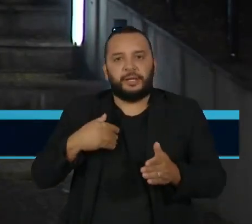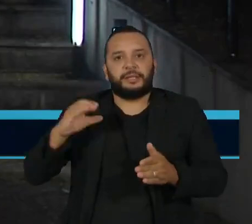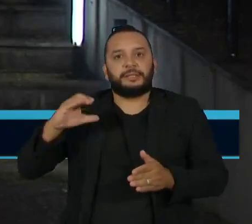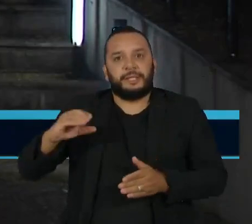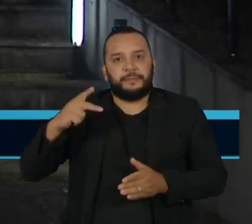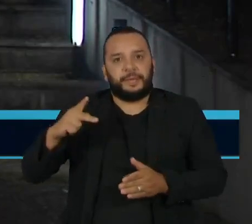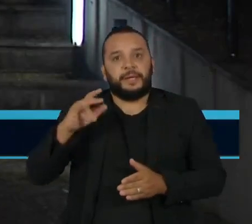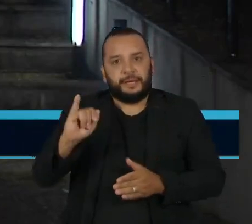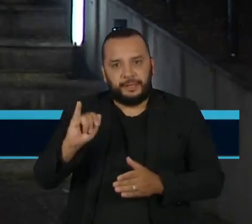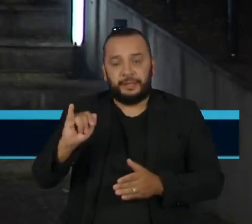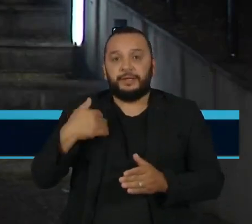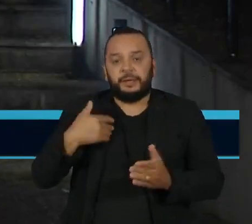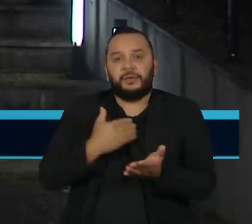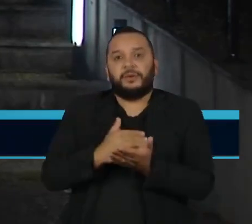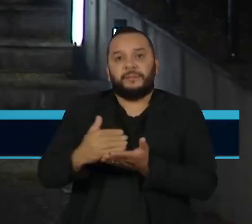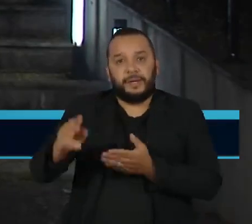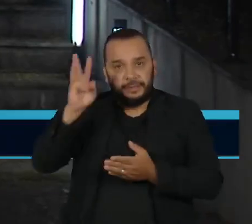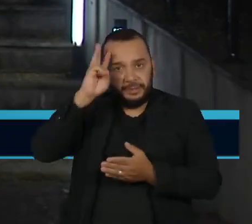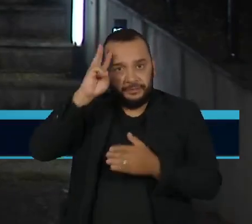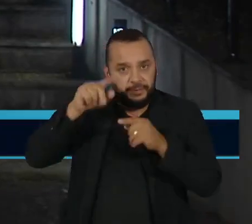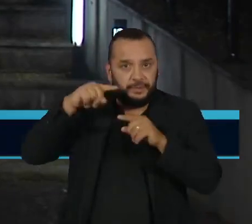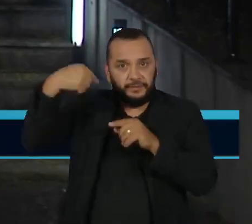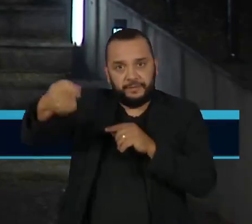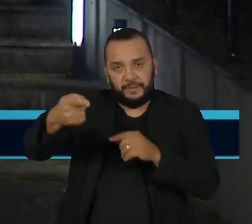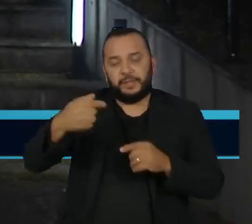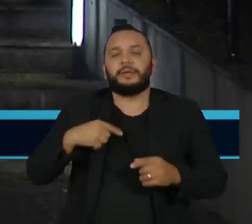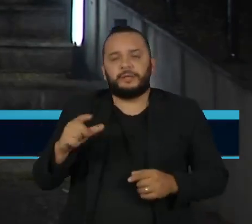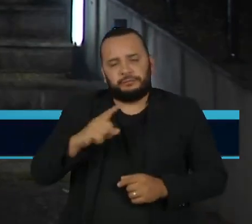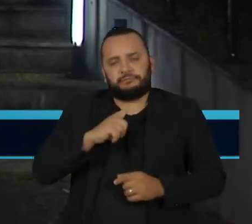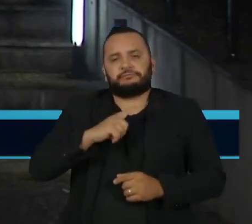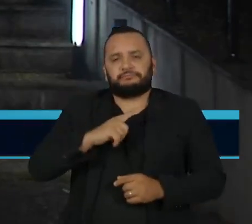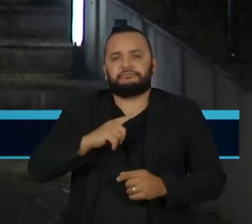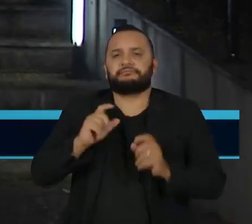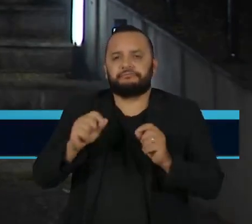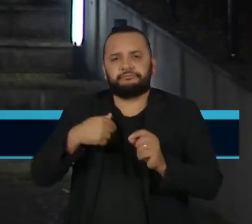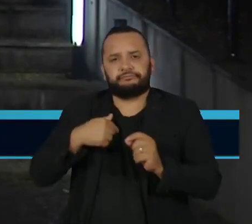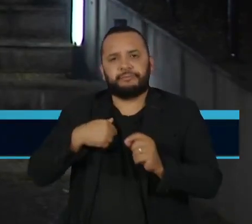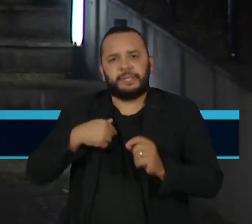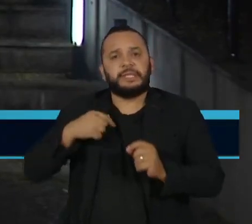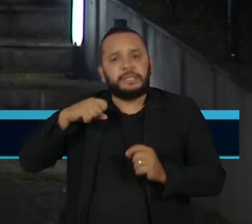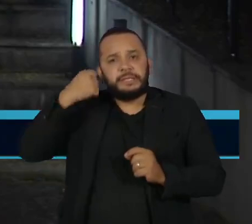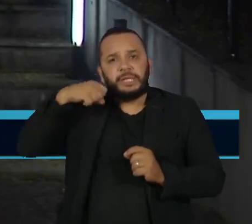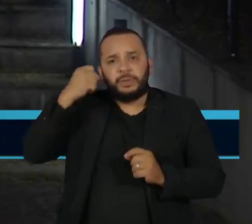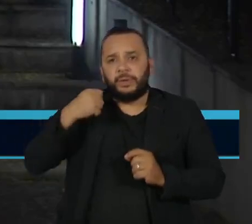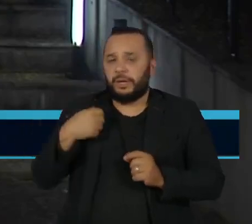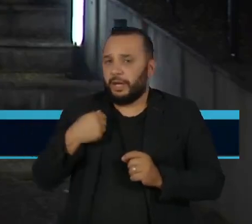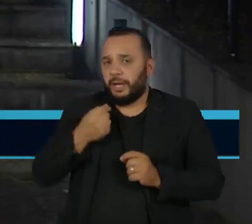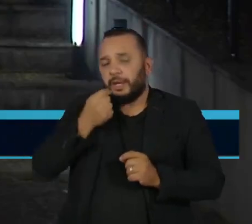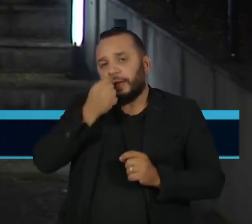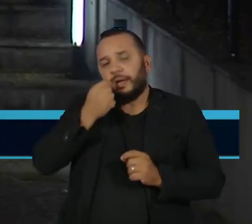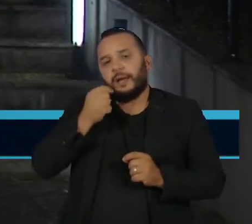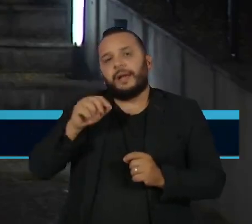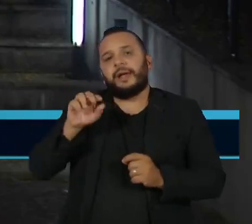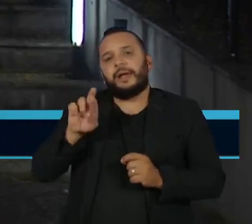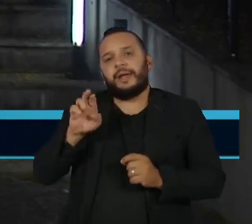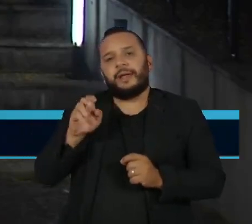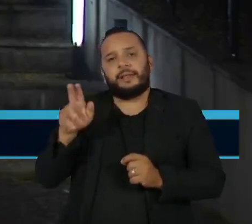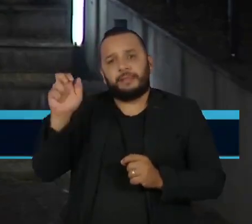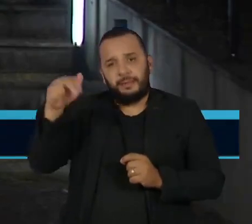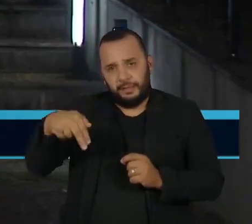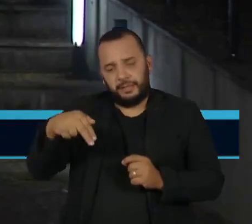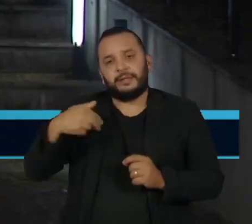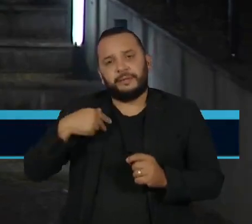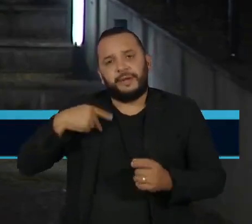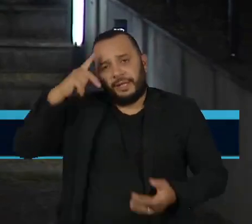instalada na terça-feira que vem. Coube ao senador Renan Calheiros definir a data da primeira reunião, quando serão eleitos o presidente